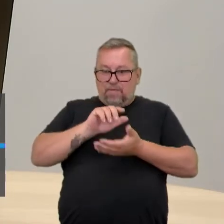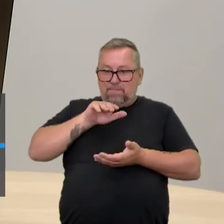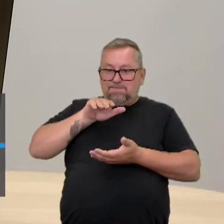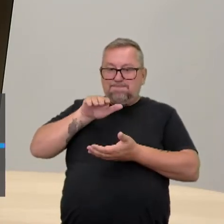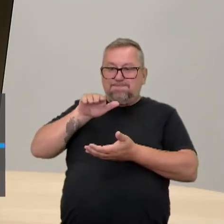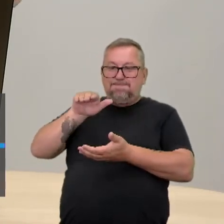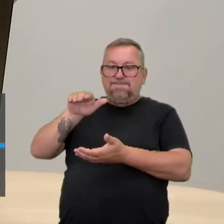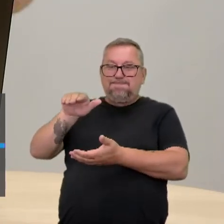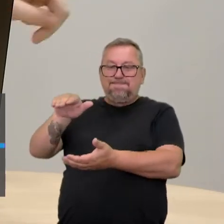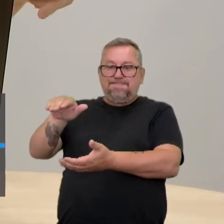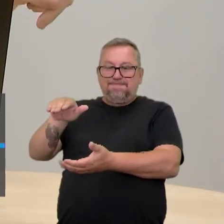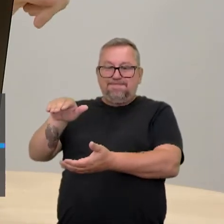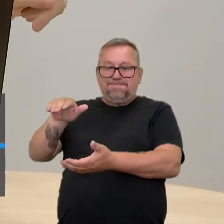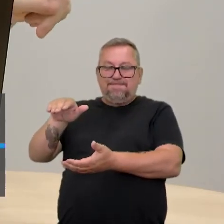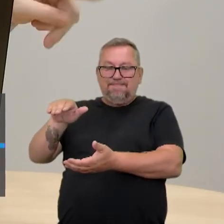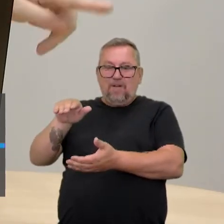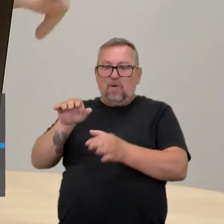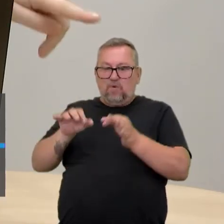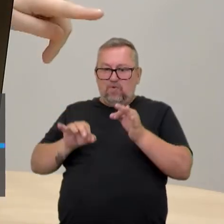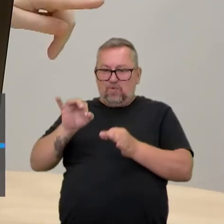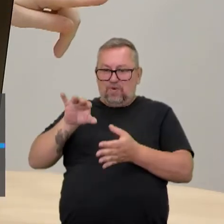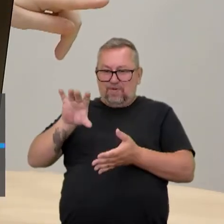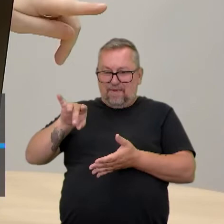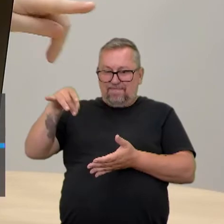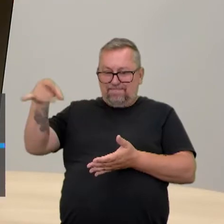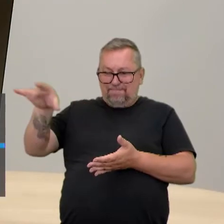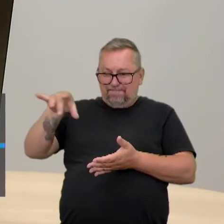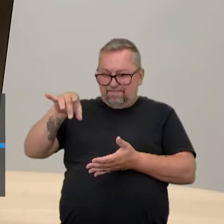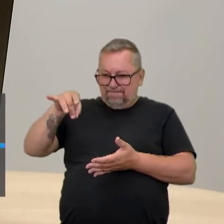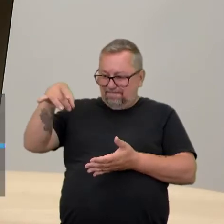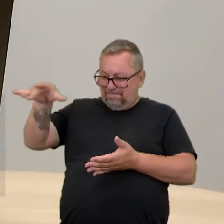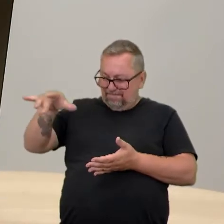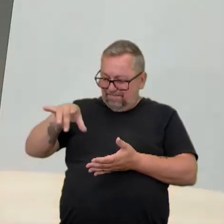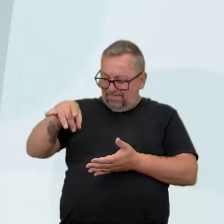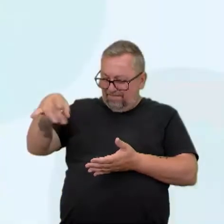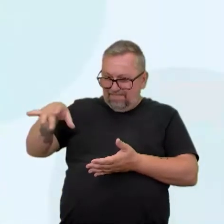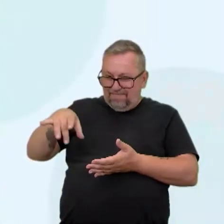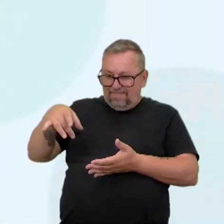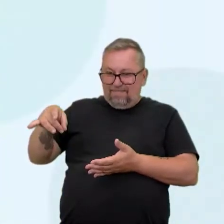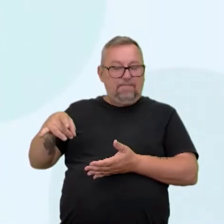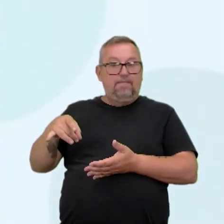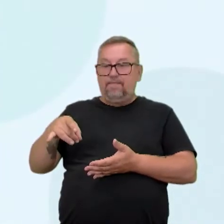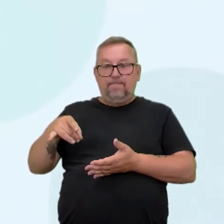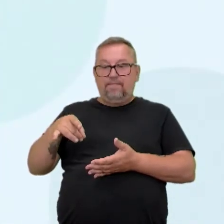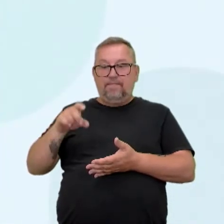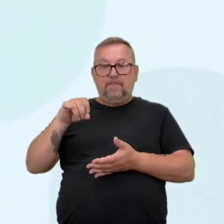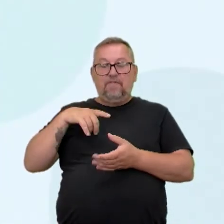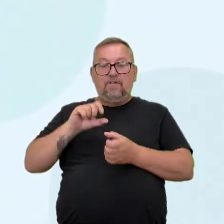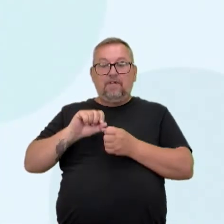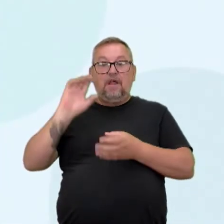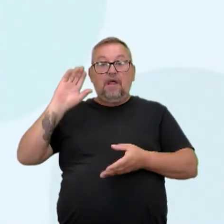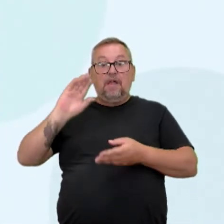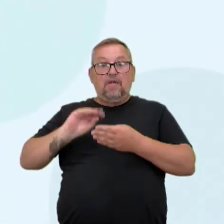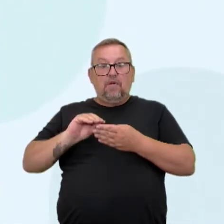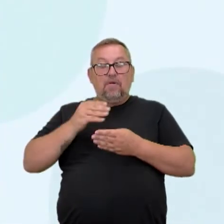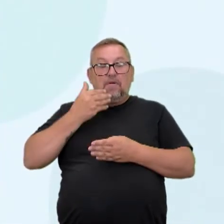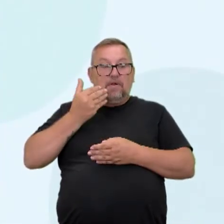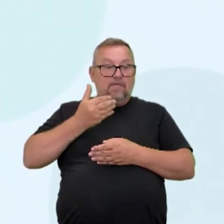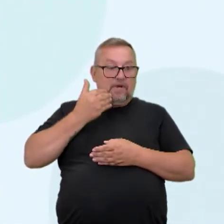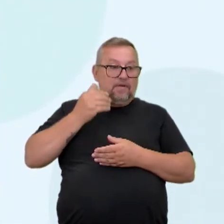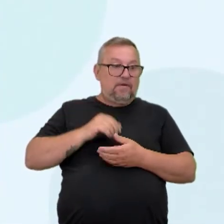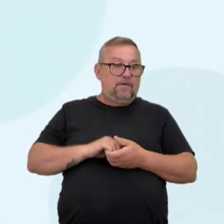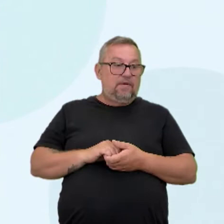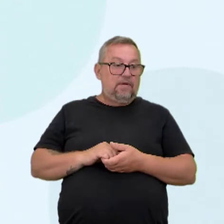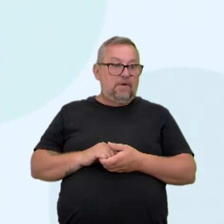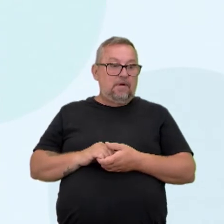né? Você colocou aí a síntese e logo abaixo, se a gente vê aí no LED, você colocou a palavra análise. Você acha que uma é contrária